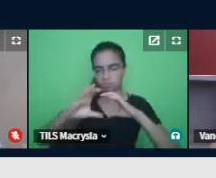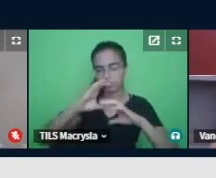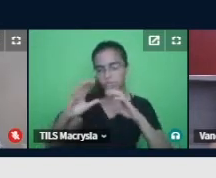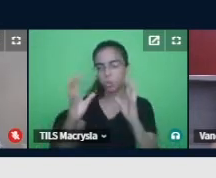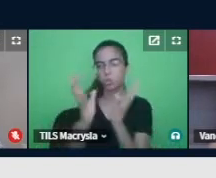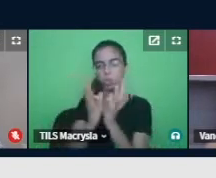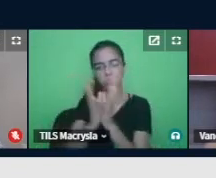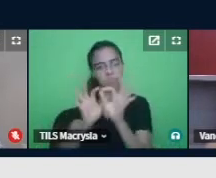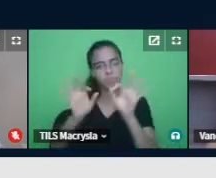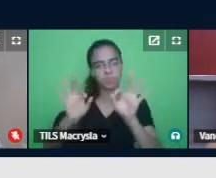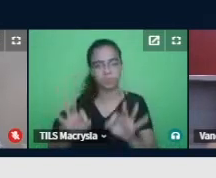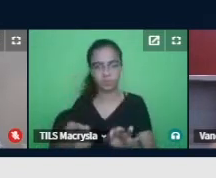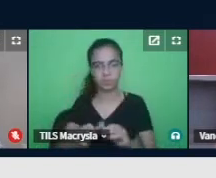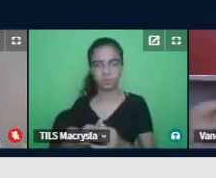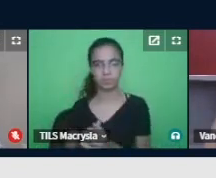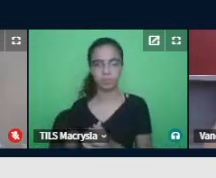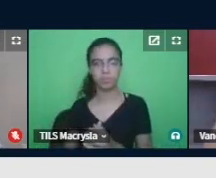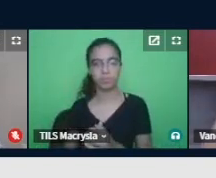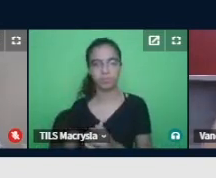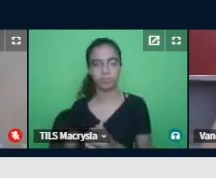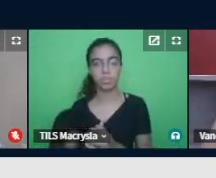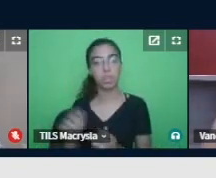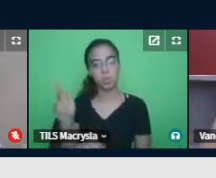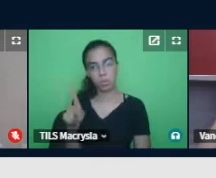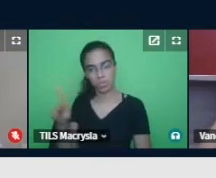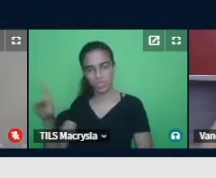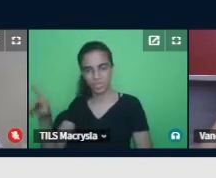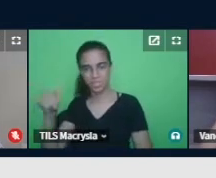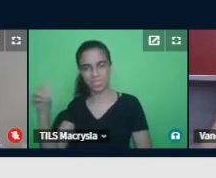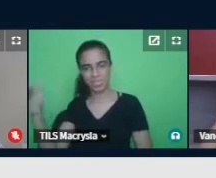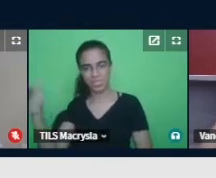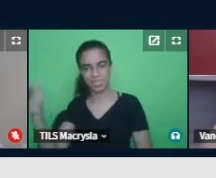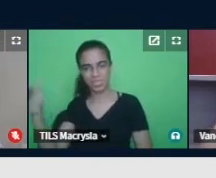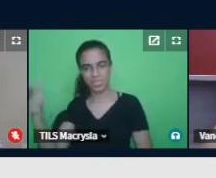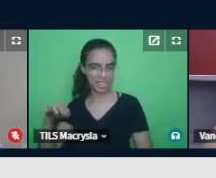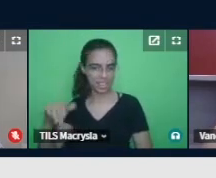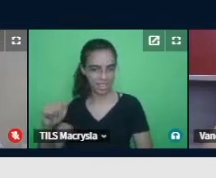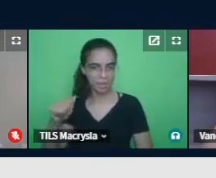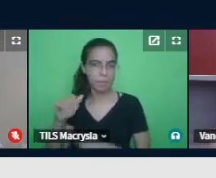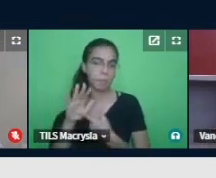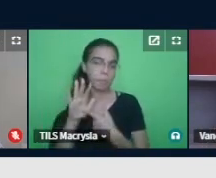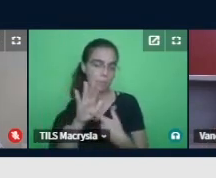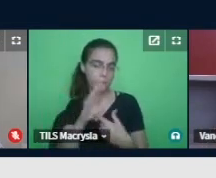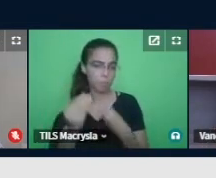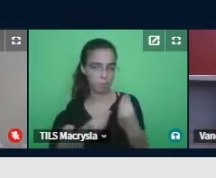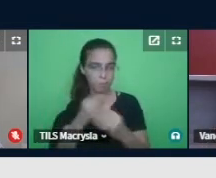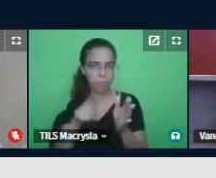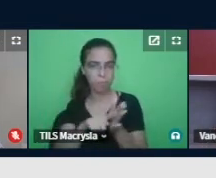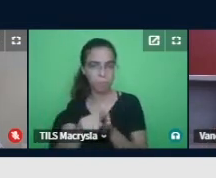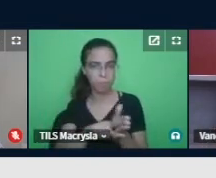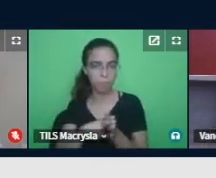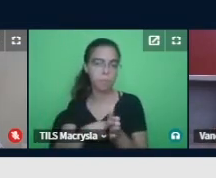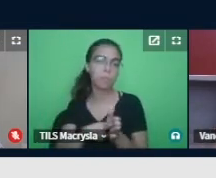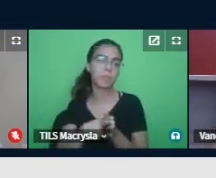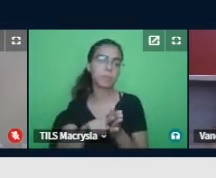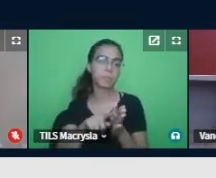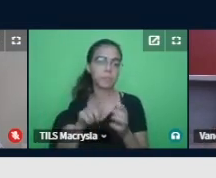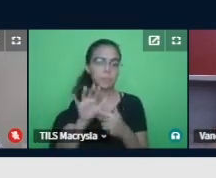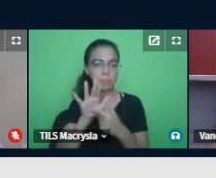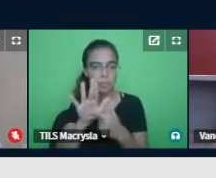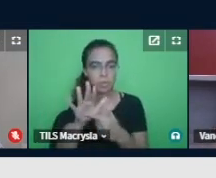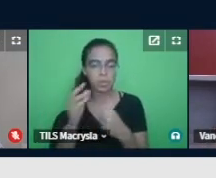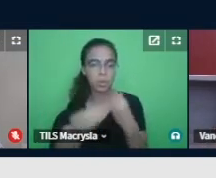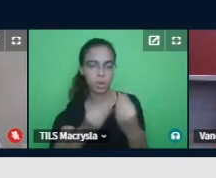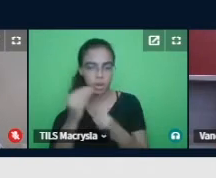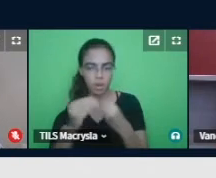da professora Amanda durante a pesquisa, então ela começa com conhecimento sobre o TEIA, antes, e os